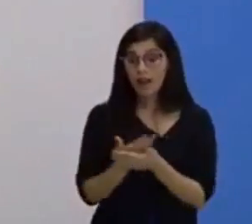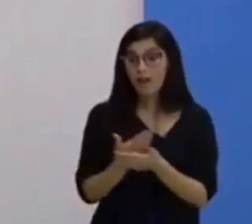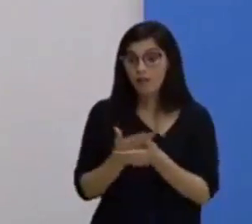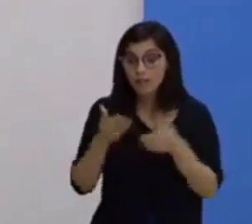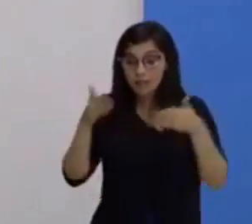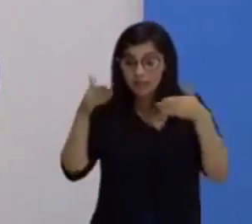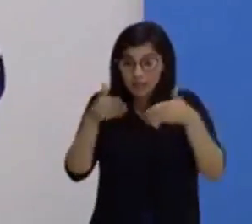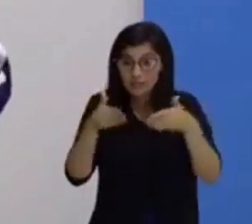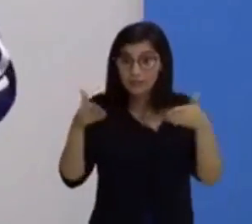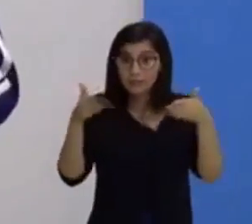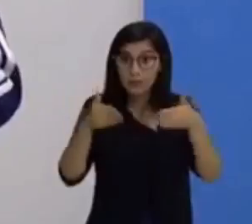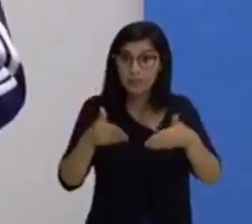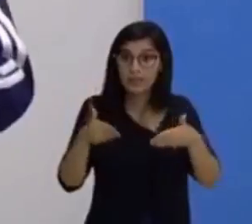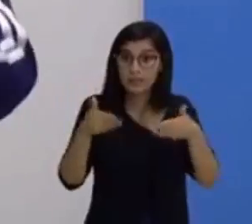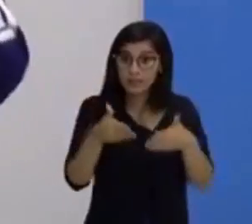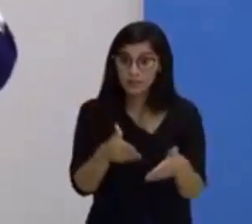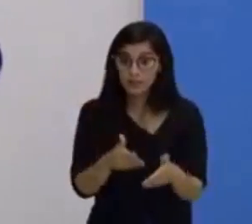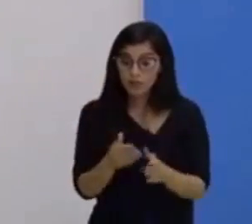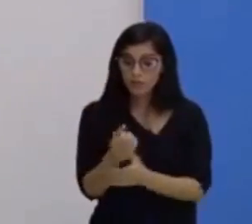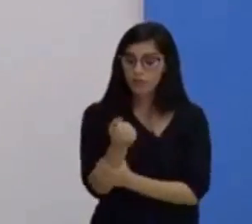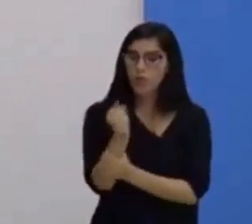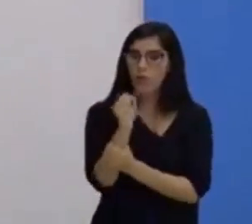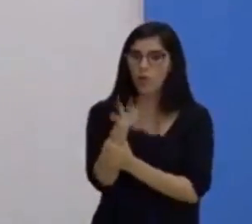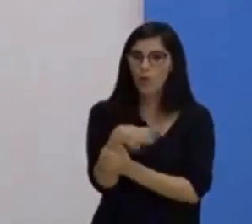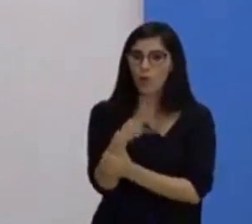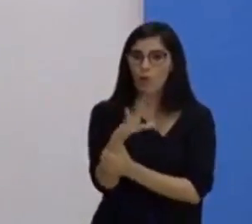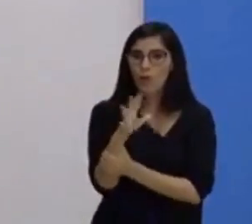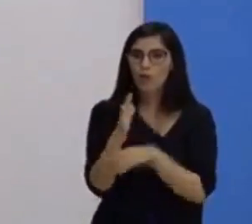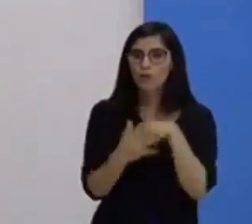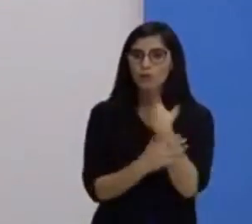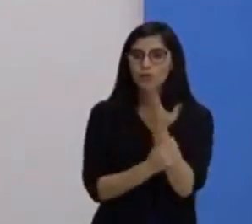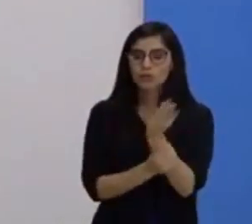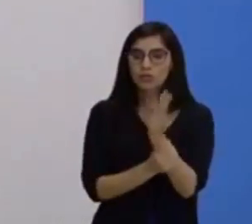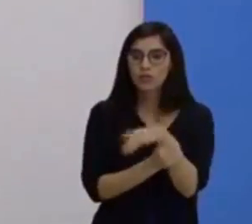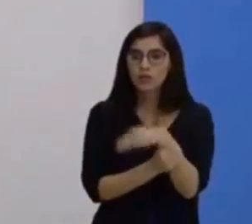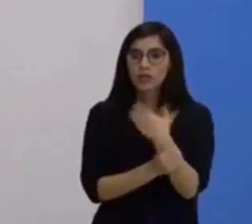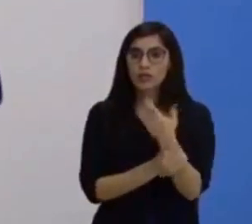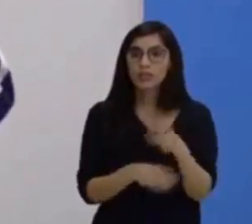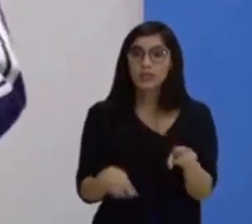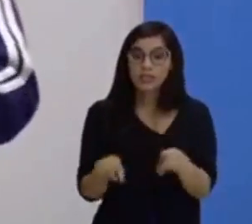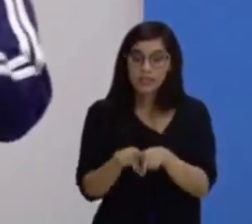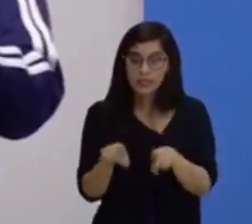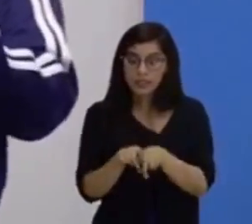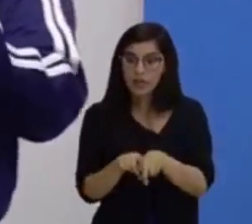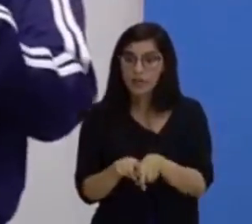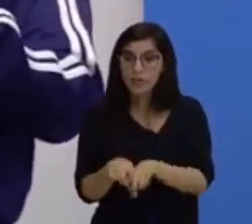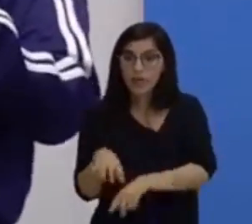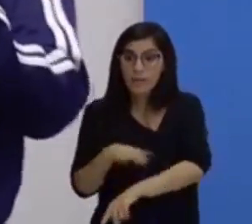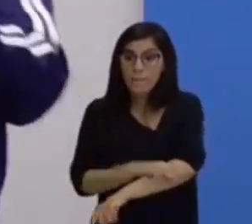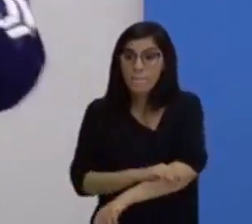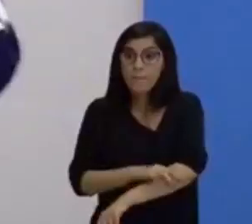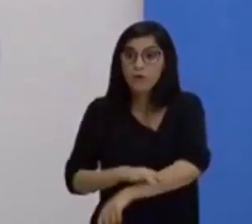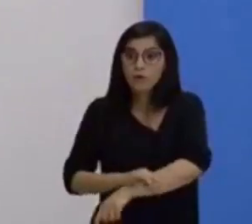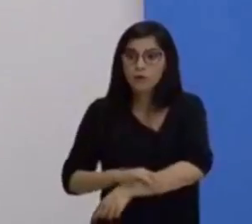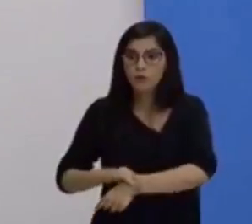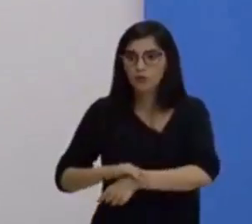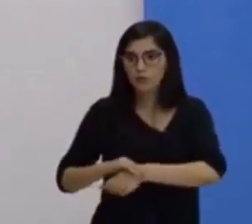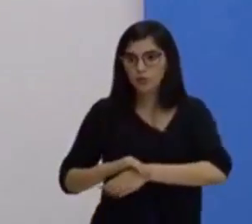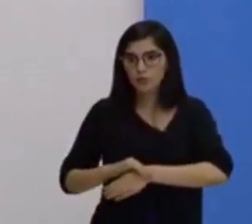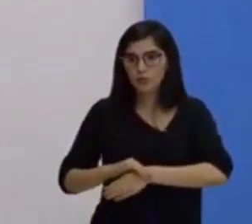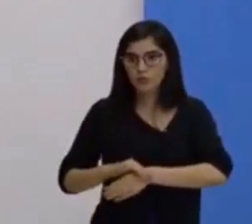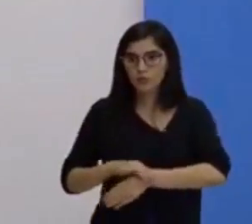sobre o sistema esquelético e também sobre o sistema muscular. E aí quando se falar sobre